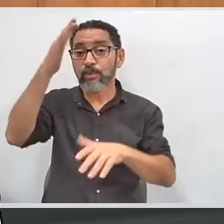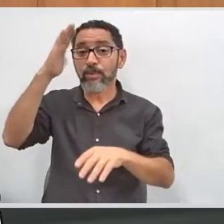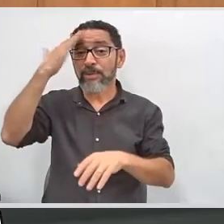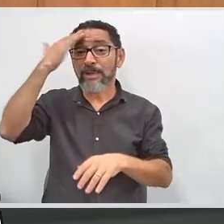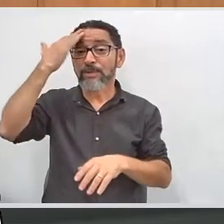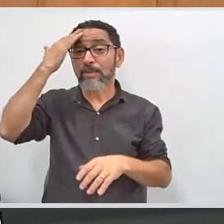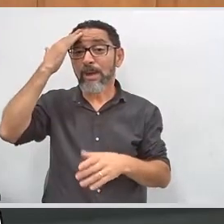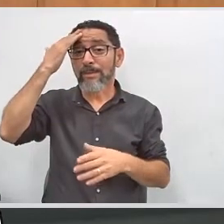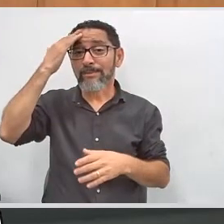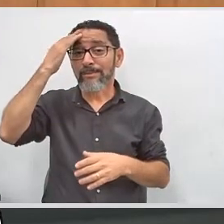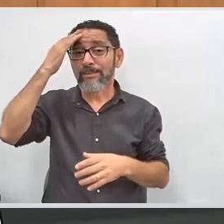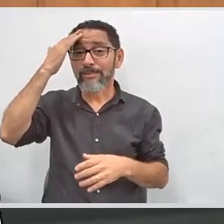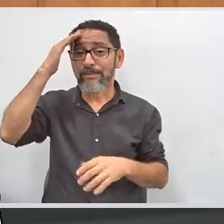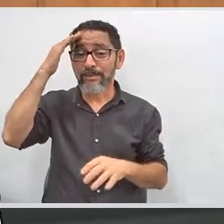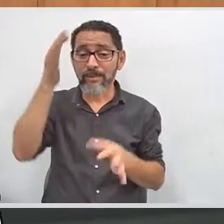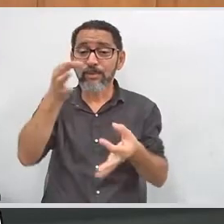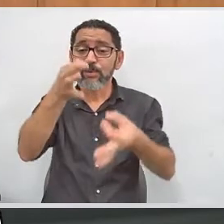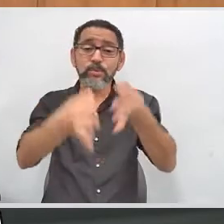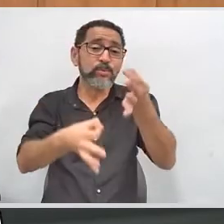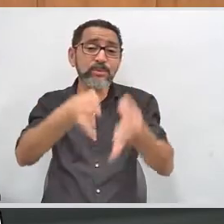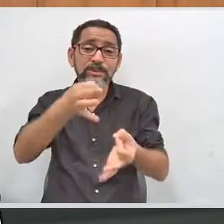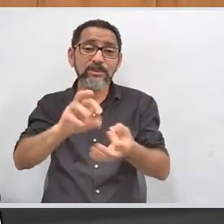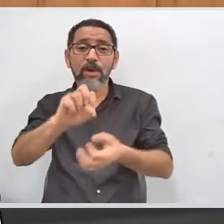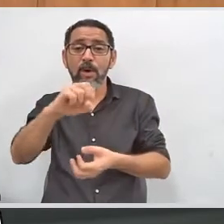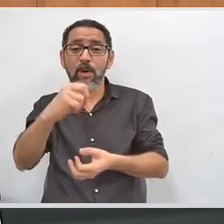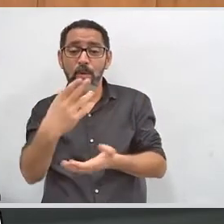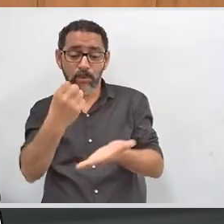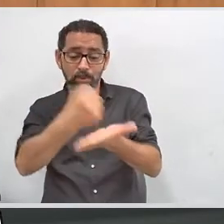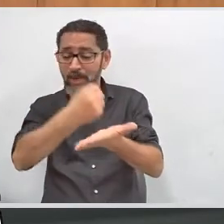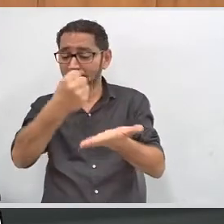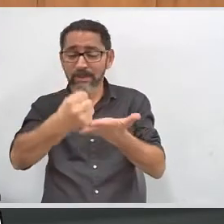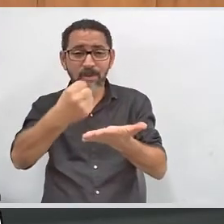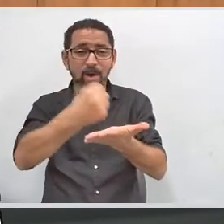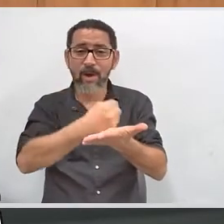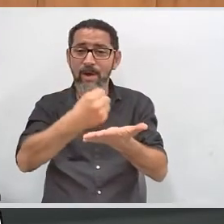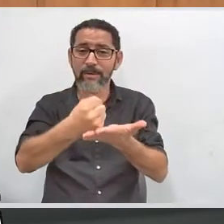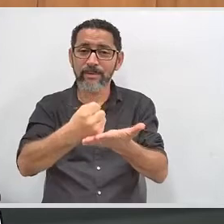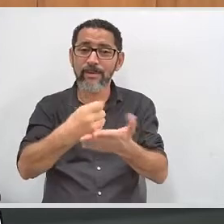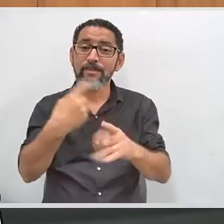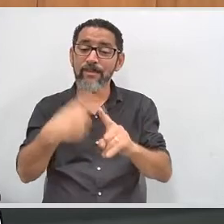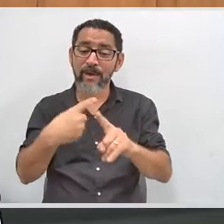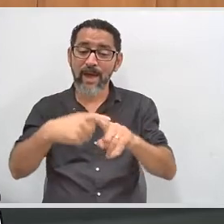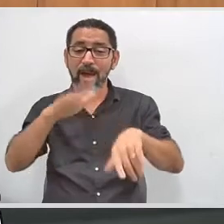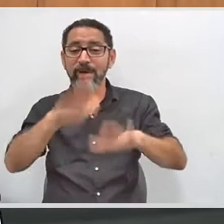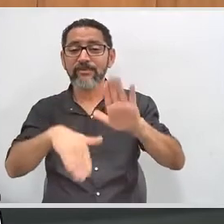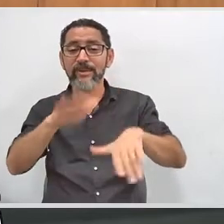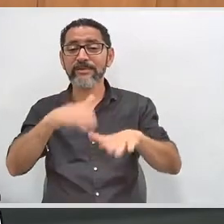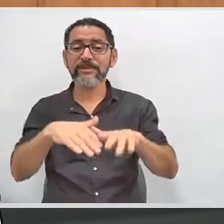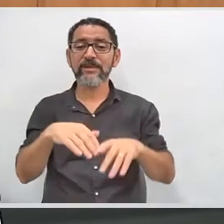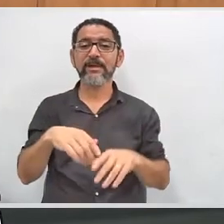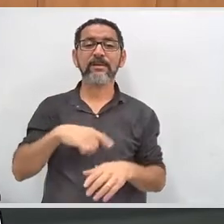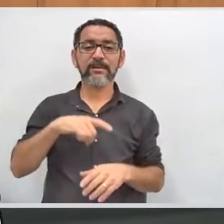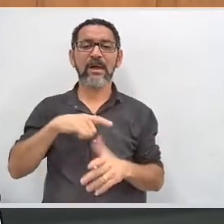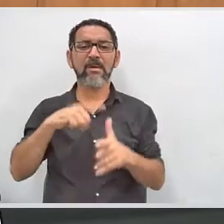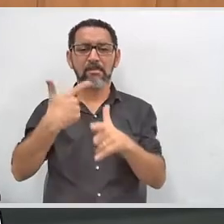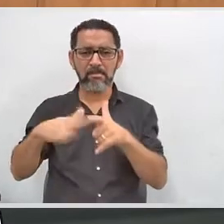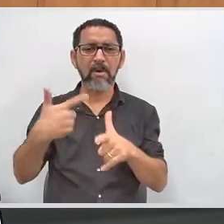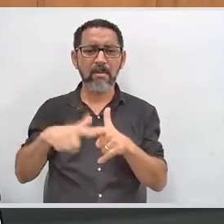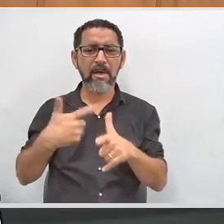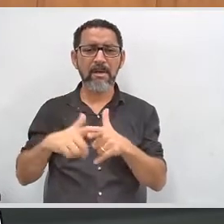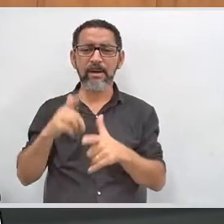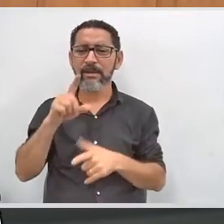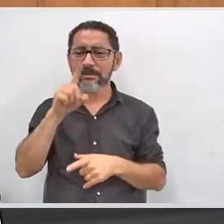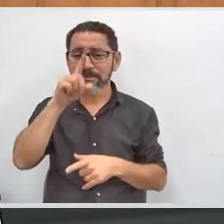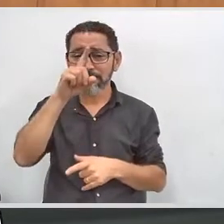eleitor a condição que melhor ele favoreça. Se ele tem grave dificuldade de locomoção decorrente da idade, me